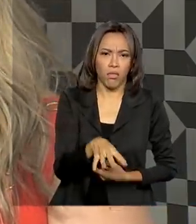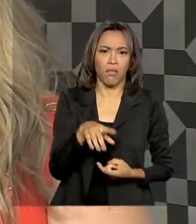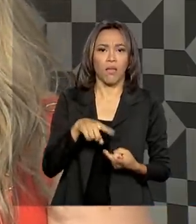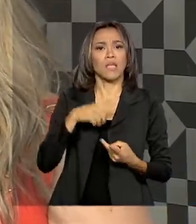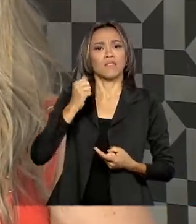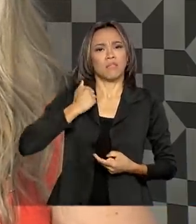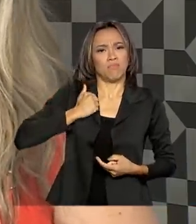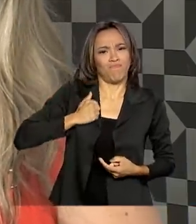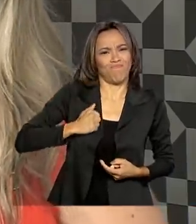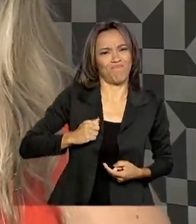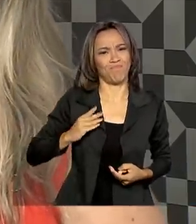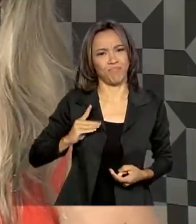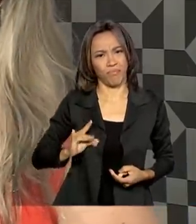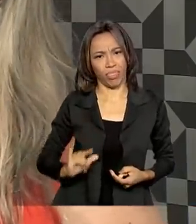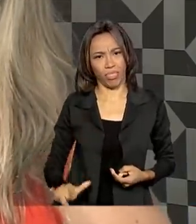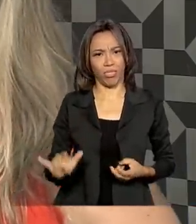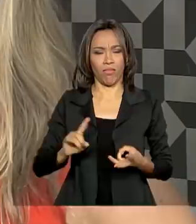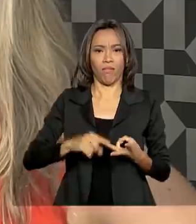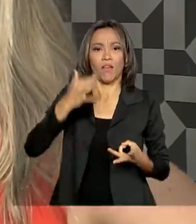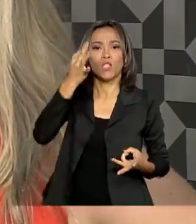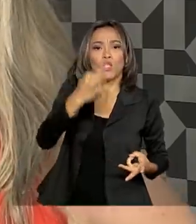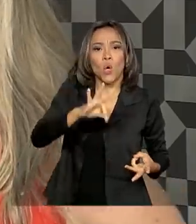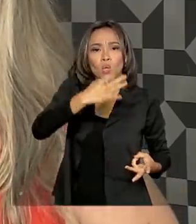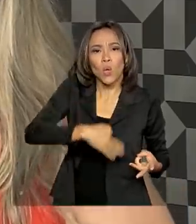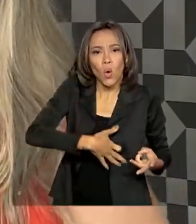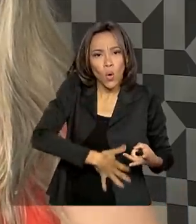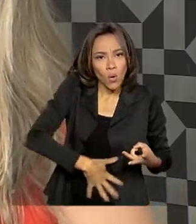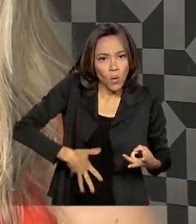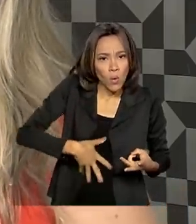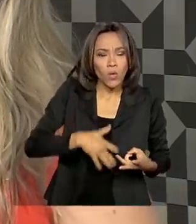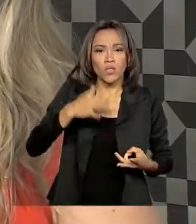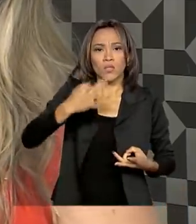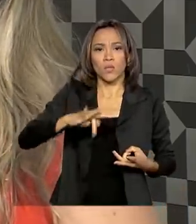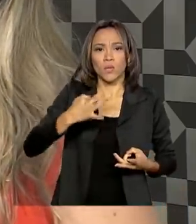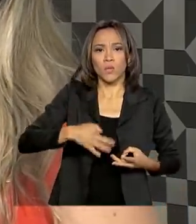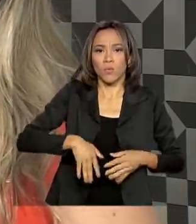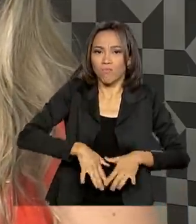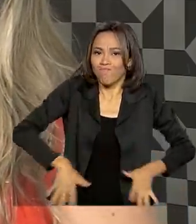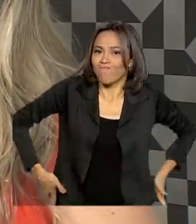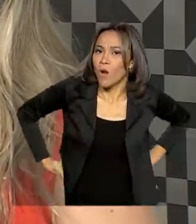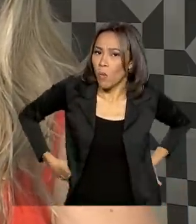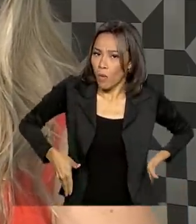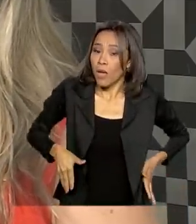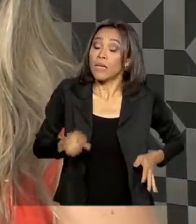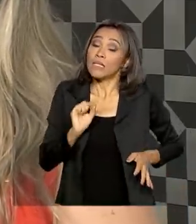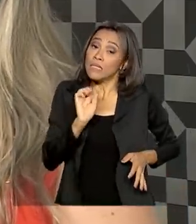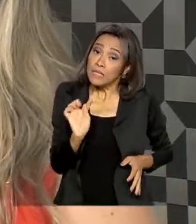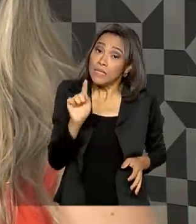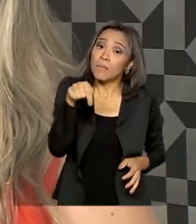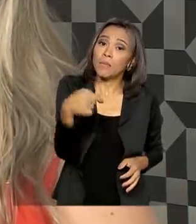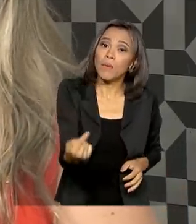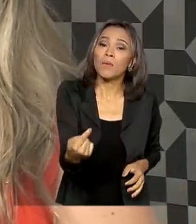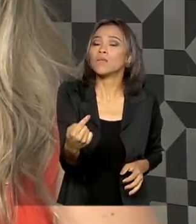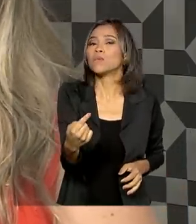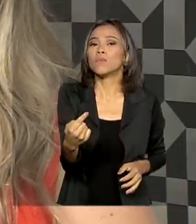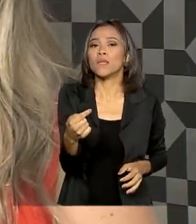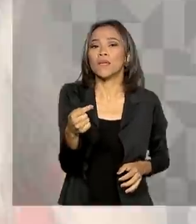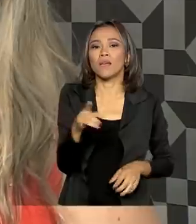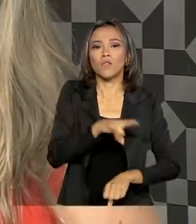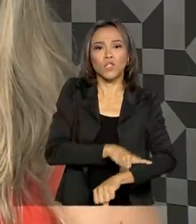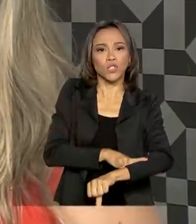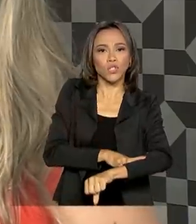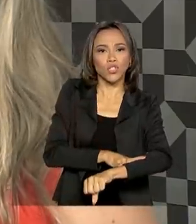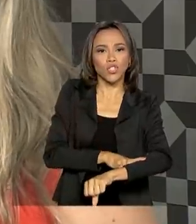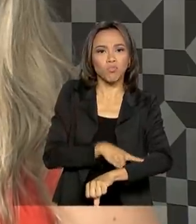diarreia, dor abdominal, um pouco de dor lombar. E em seguida, elas notam que param de urinar.